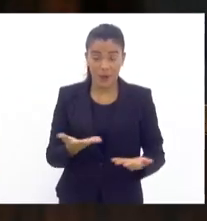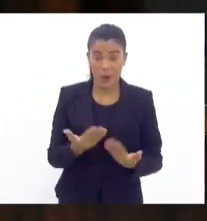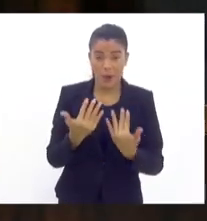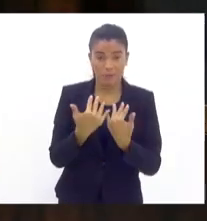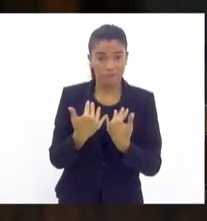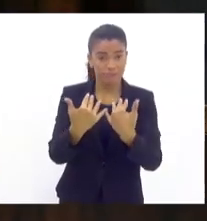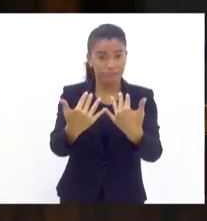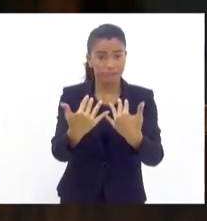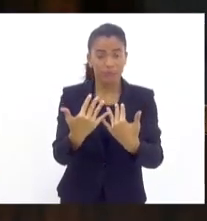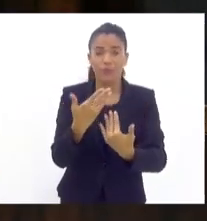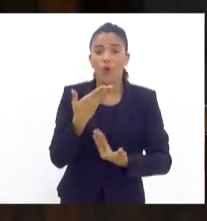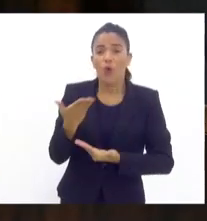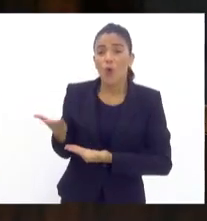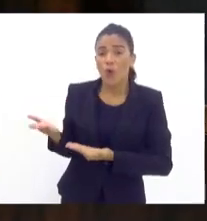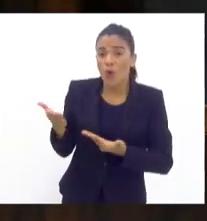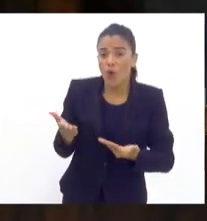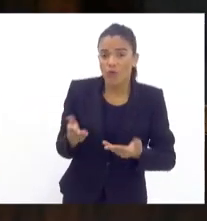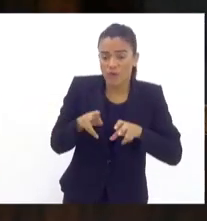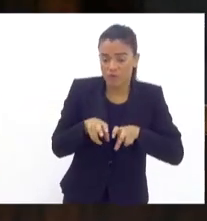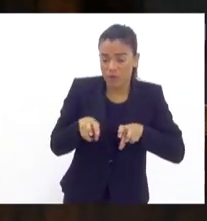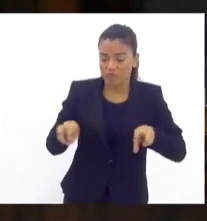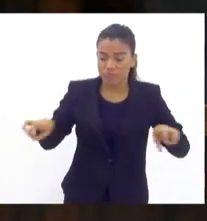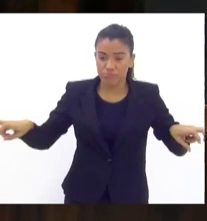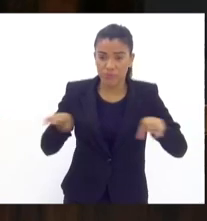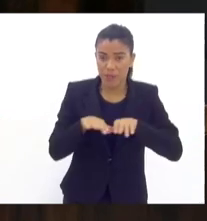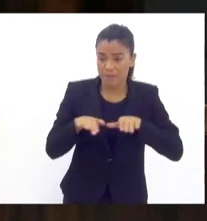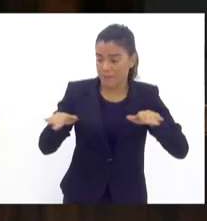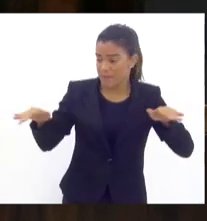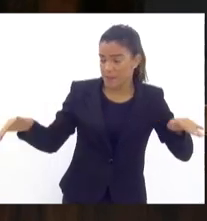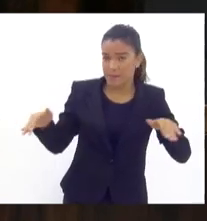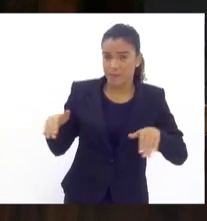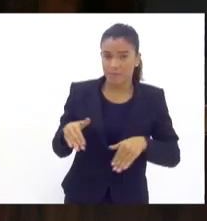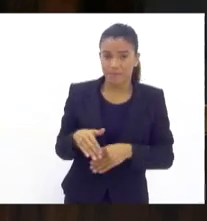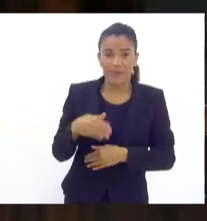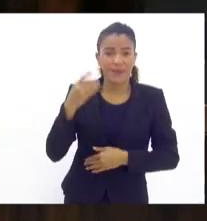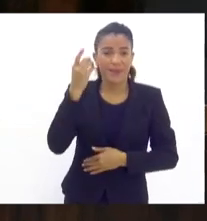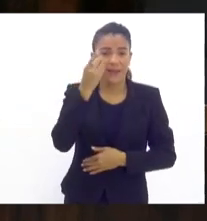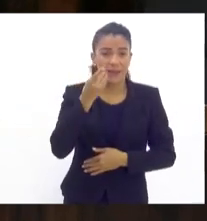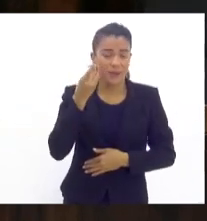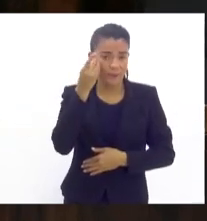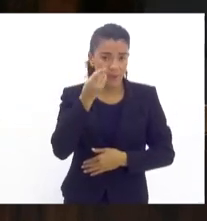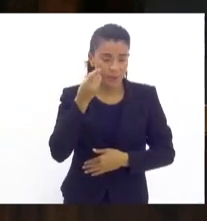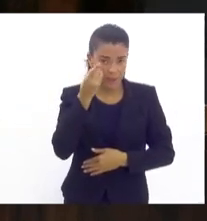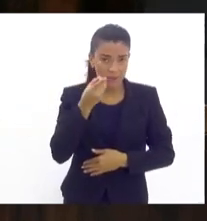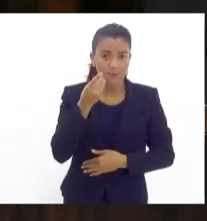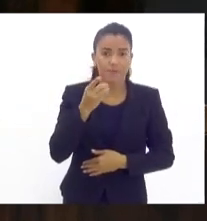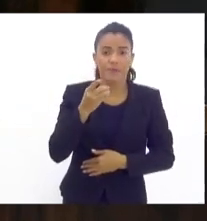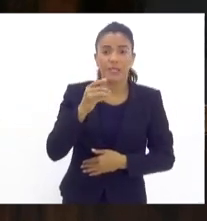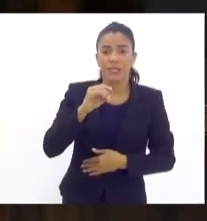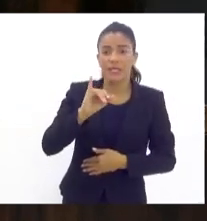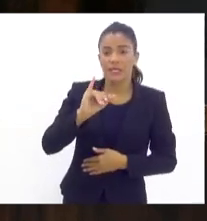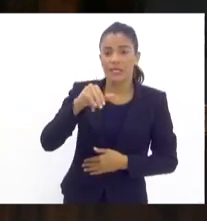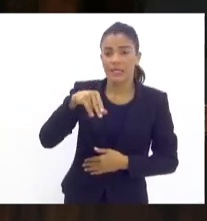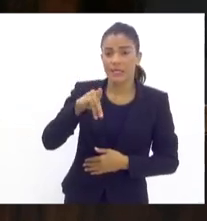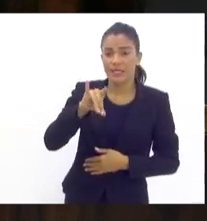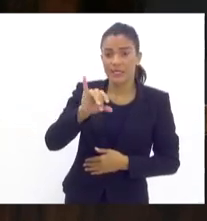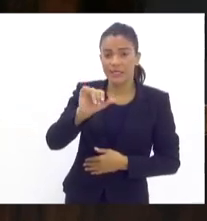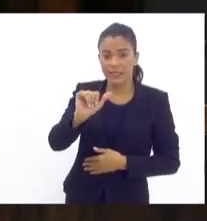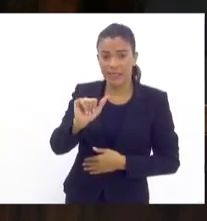Convido para compor a mesa a nobre deputada Índia Armelau,